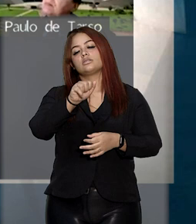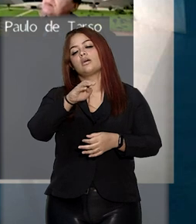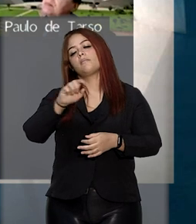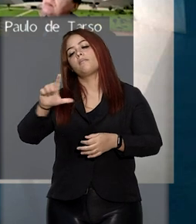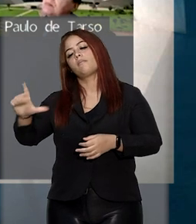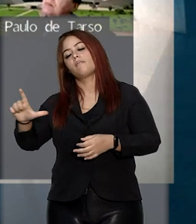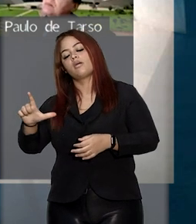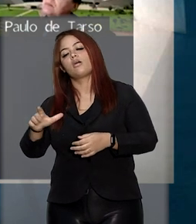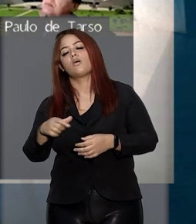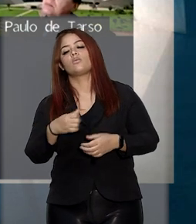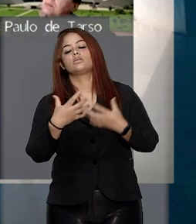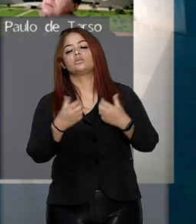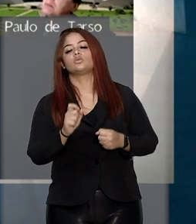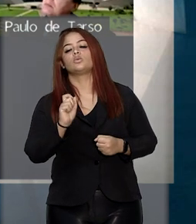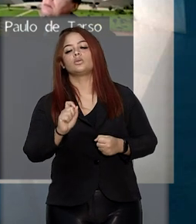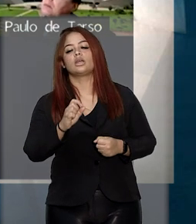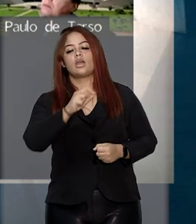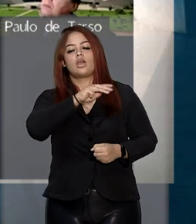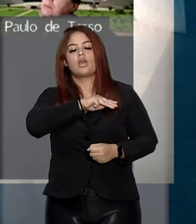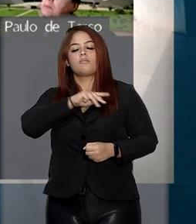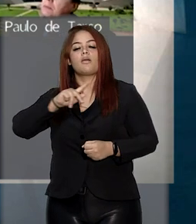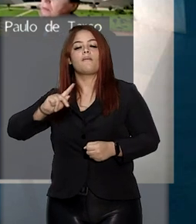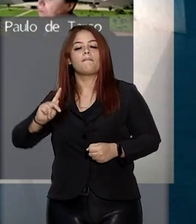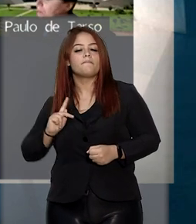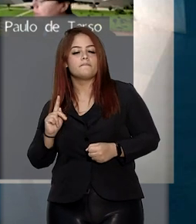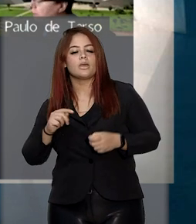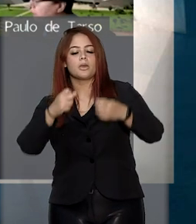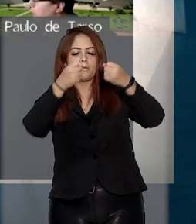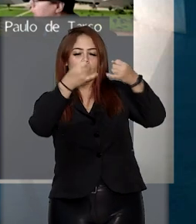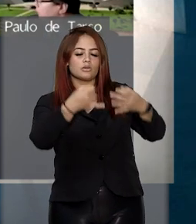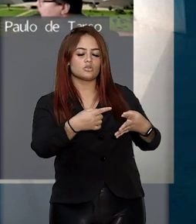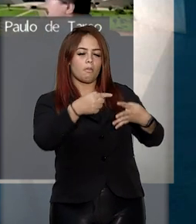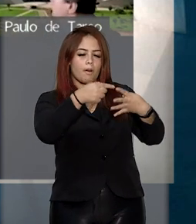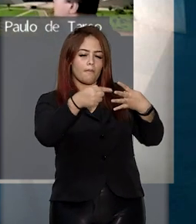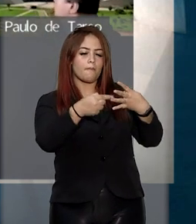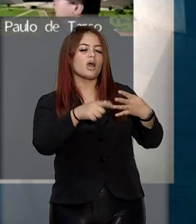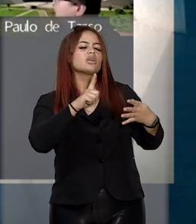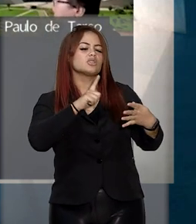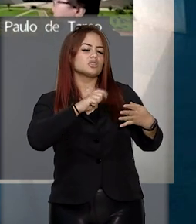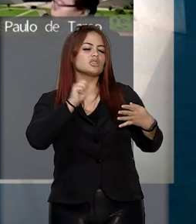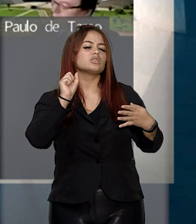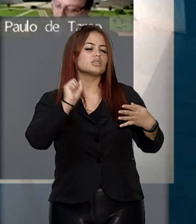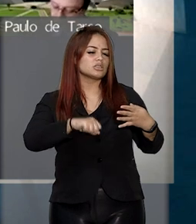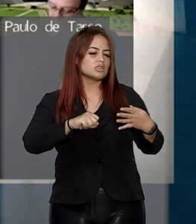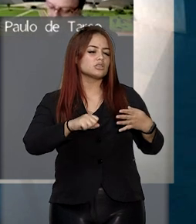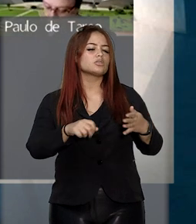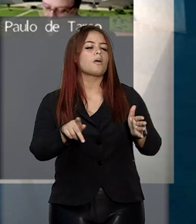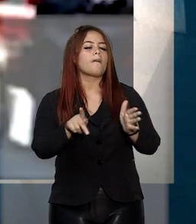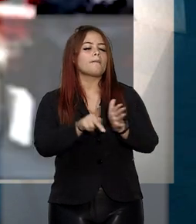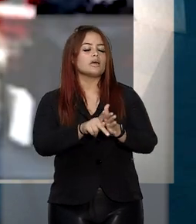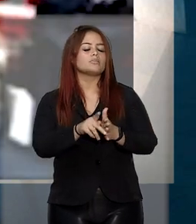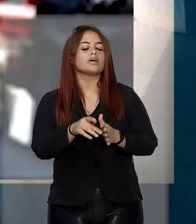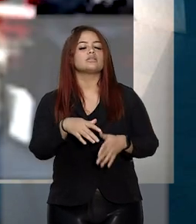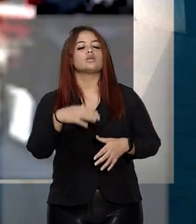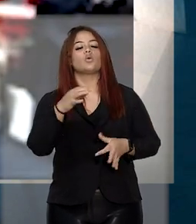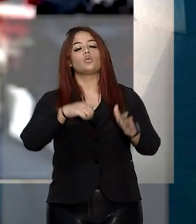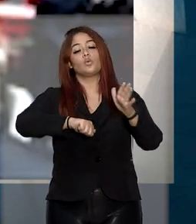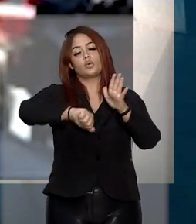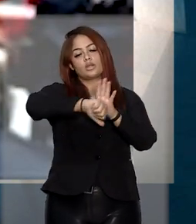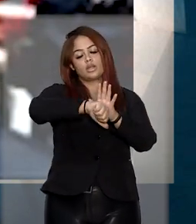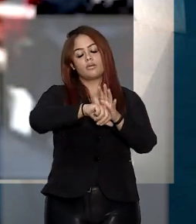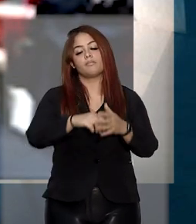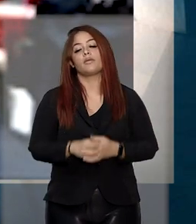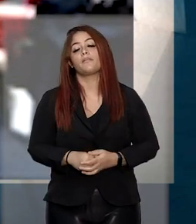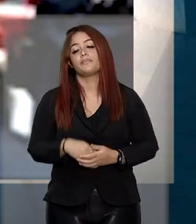Ministério Público Federal demonstrou a presença de indícios mínimos sobre a materialidade dos crimes e a autoria. Segundo a